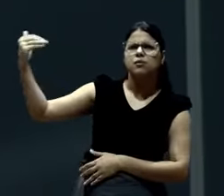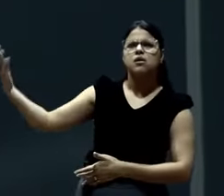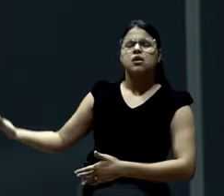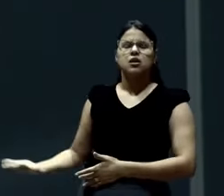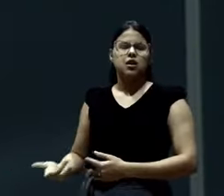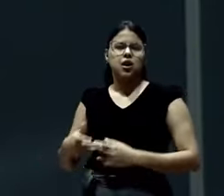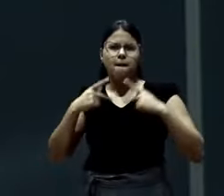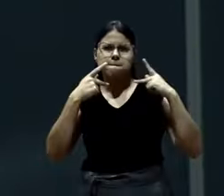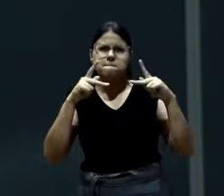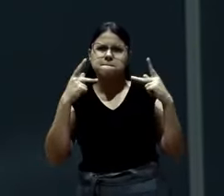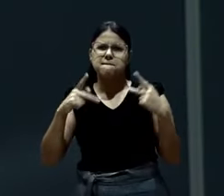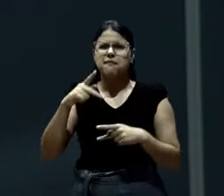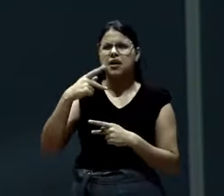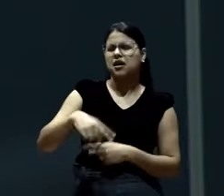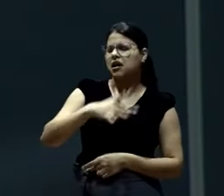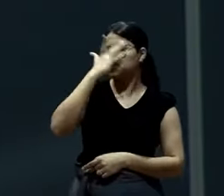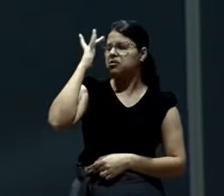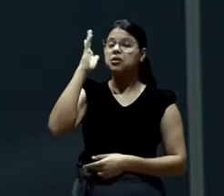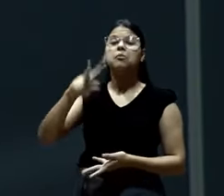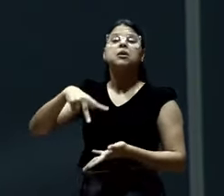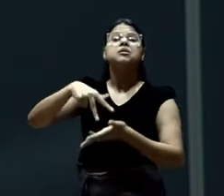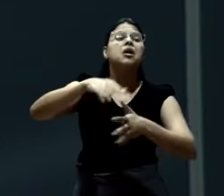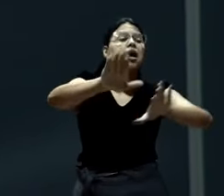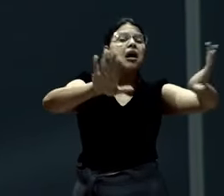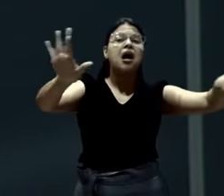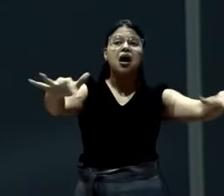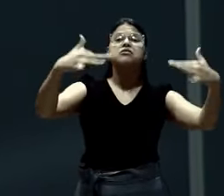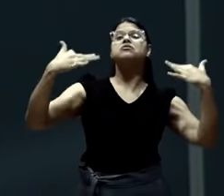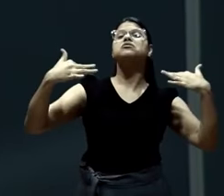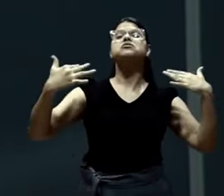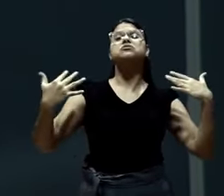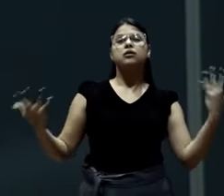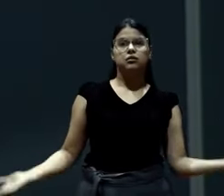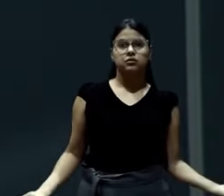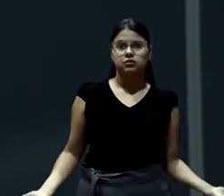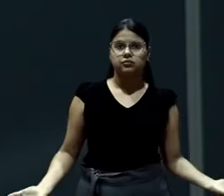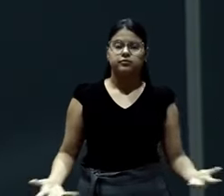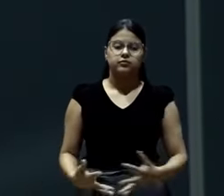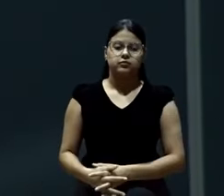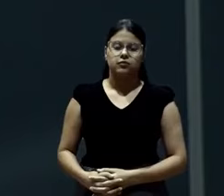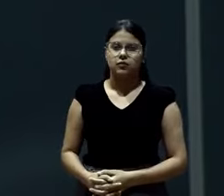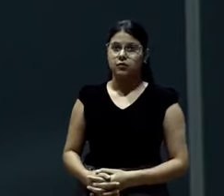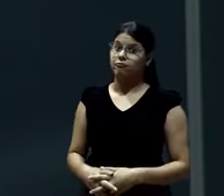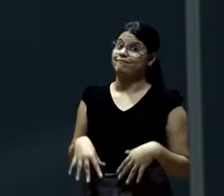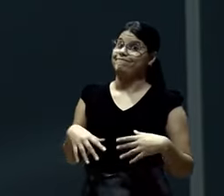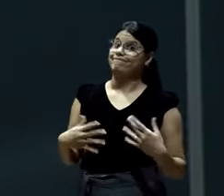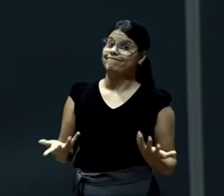Tem que ter uma pessoa que chame a atenção. Tem que ter uma estrela. Ei,